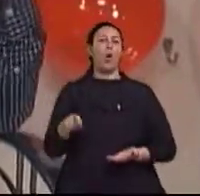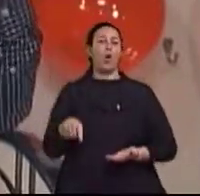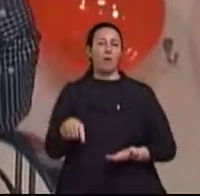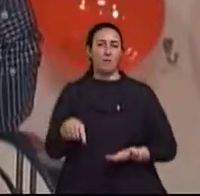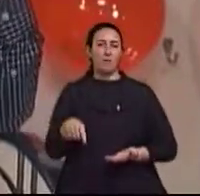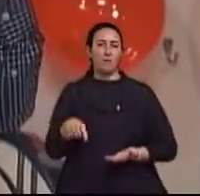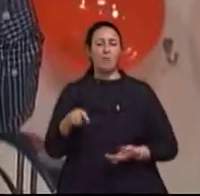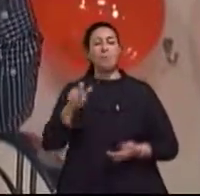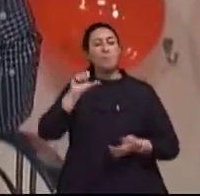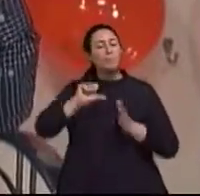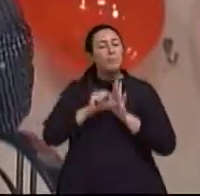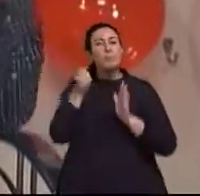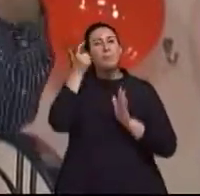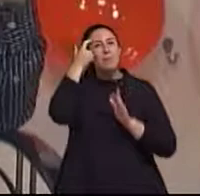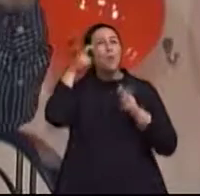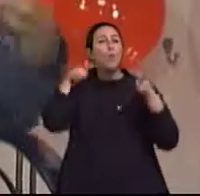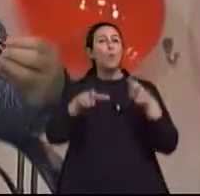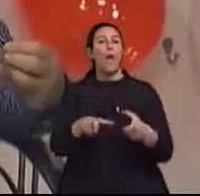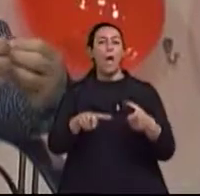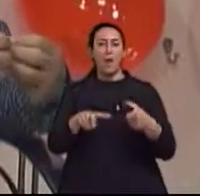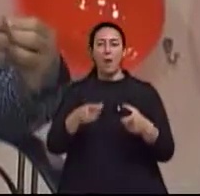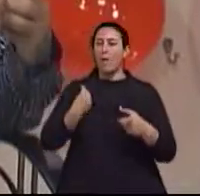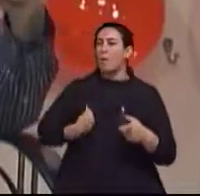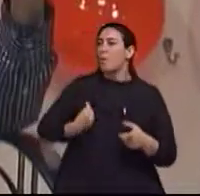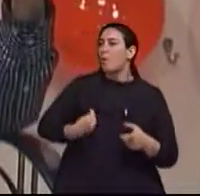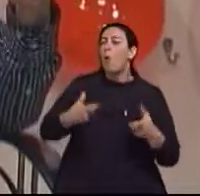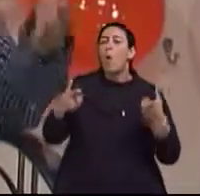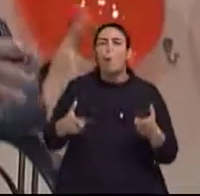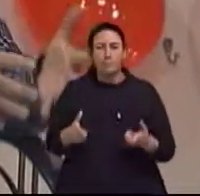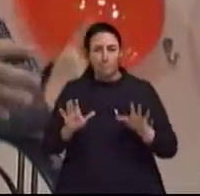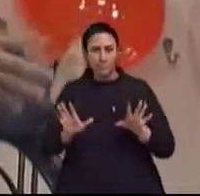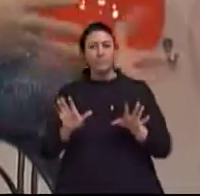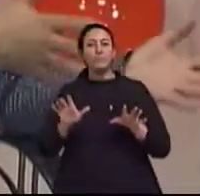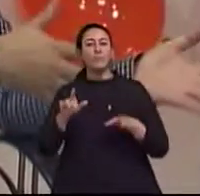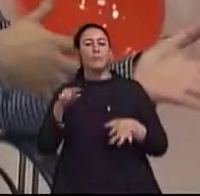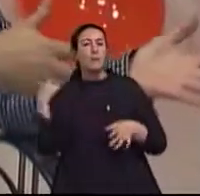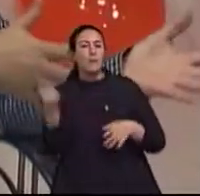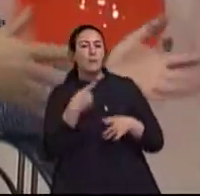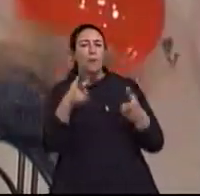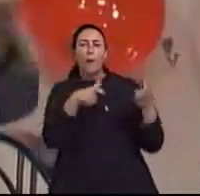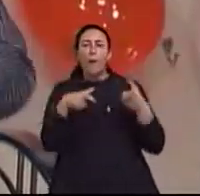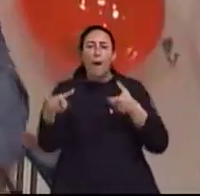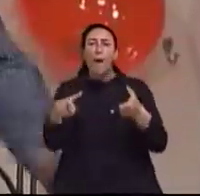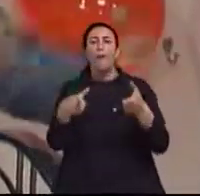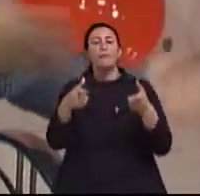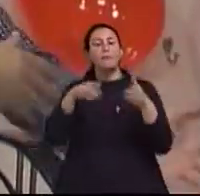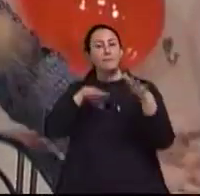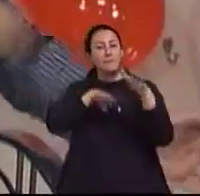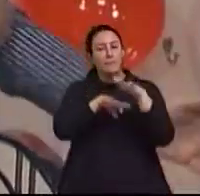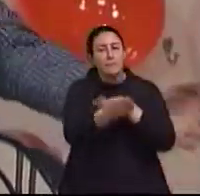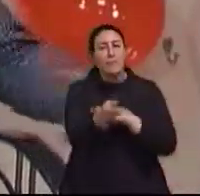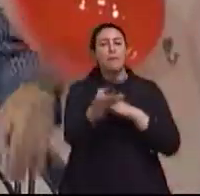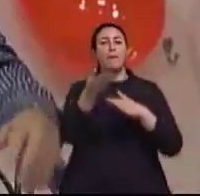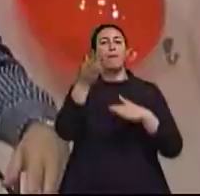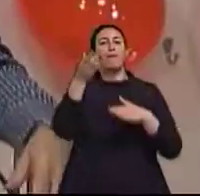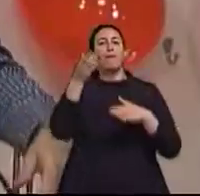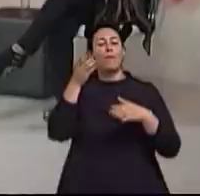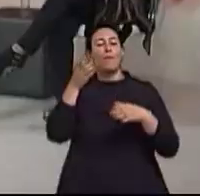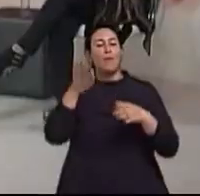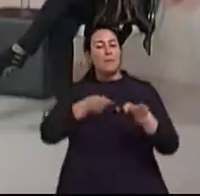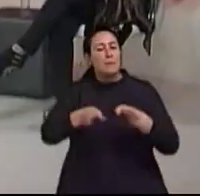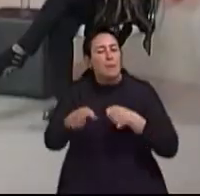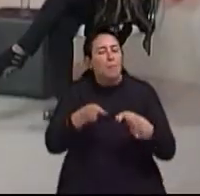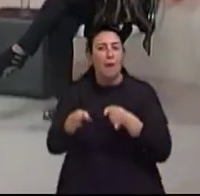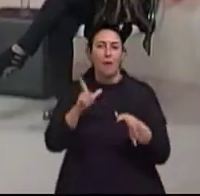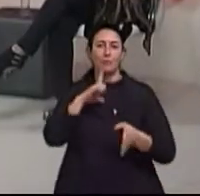onde nós moramos, como tornar esse ambiente adaptável pelo menos, se não acessível, adaptável para